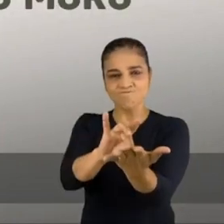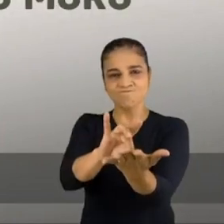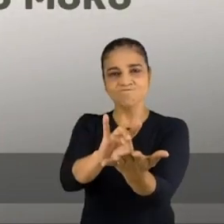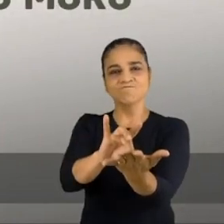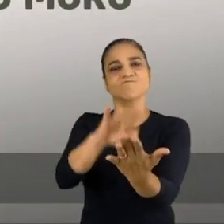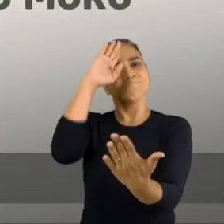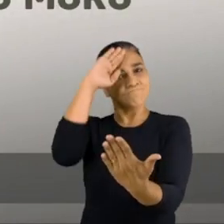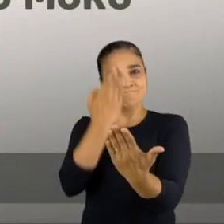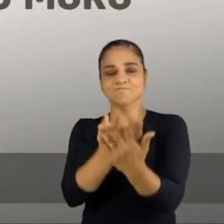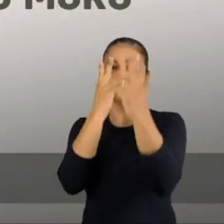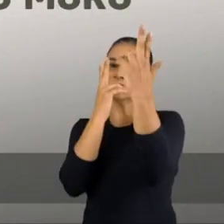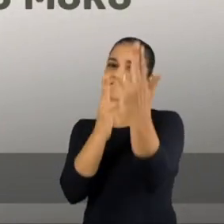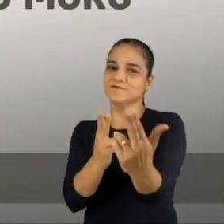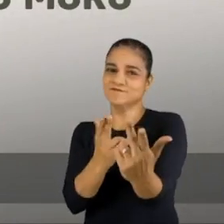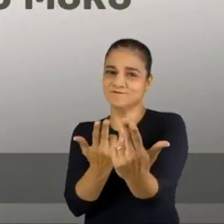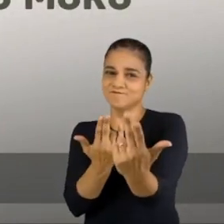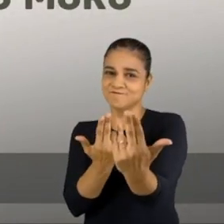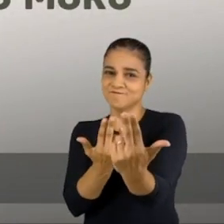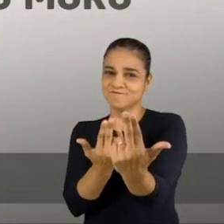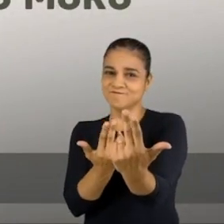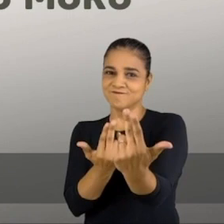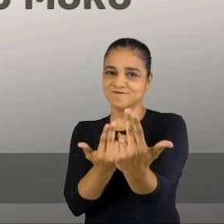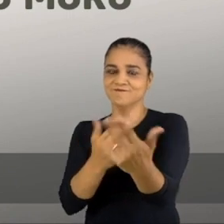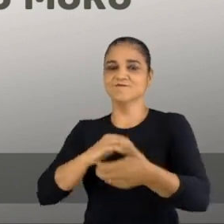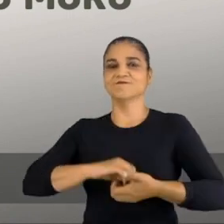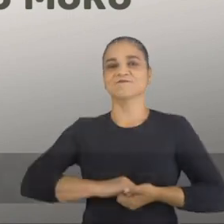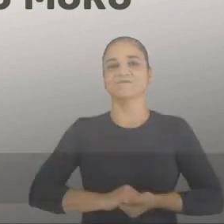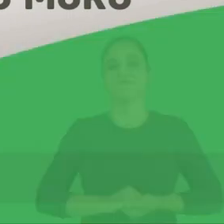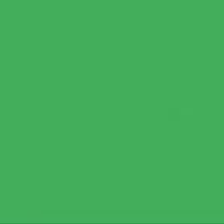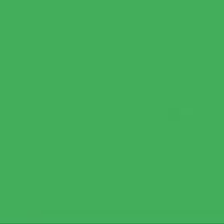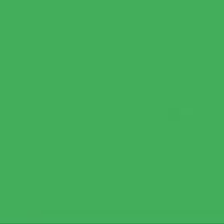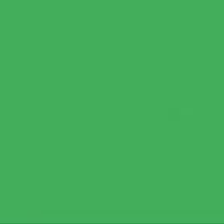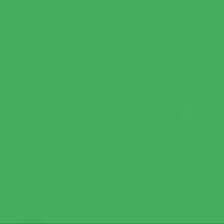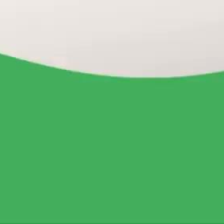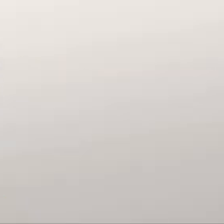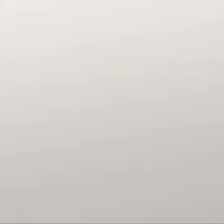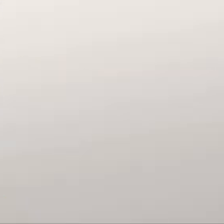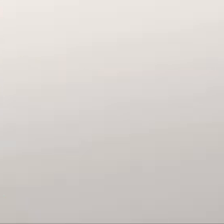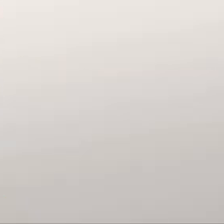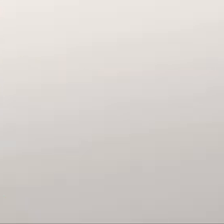percebido, mas no fundo a gente acredita nas mesmas coisas.